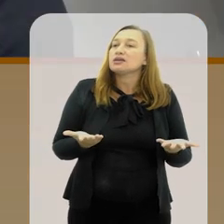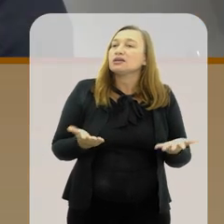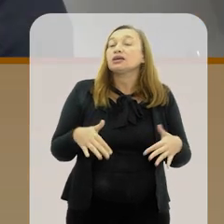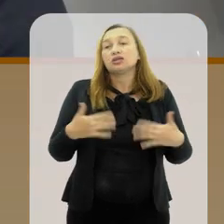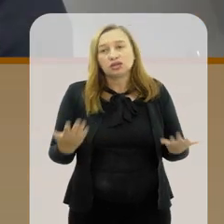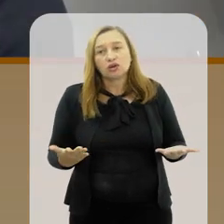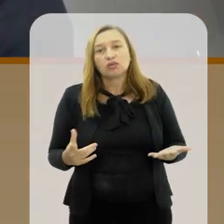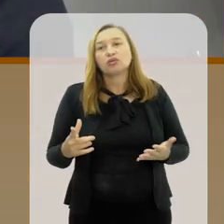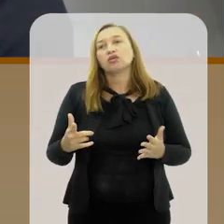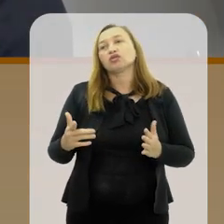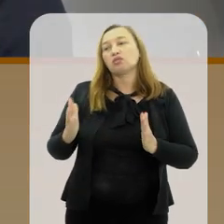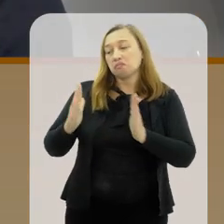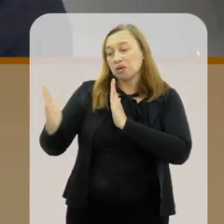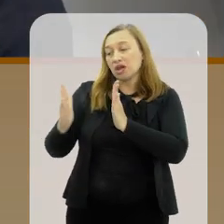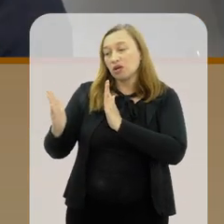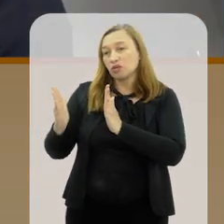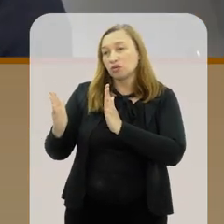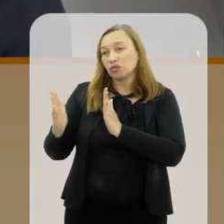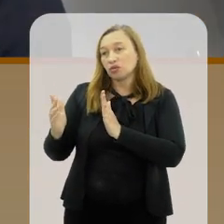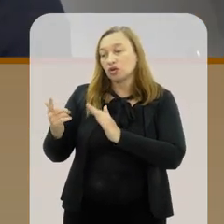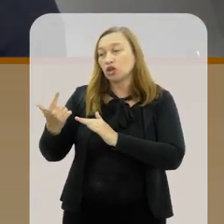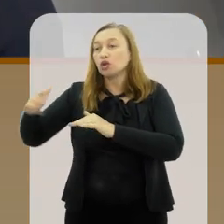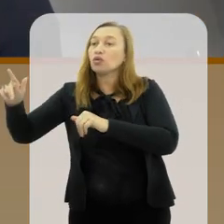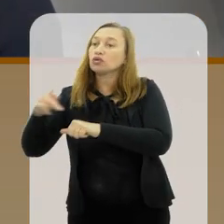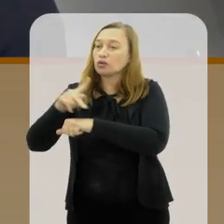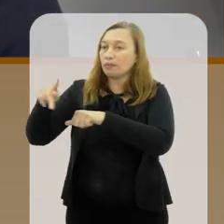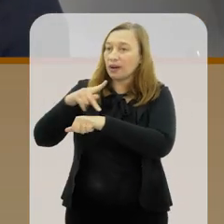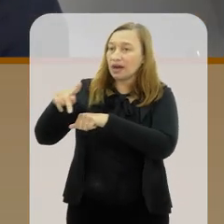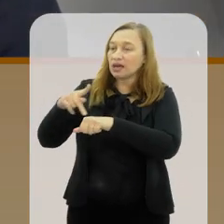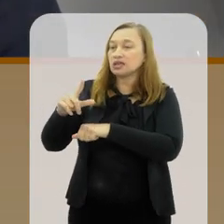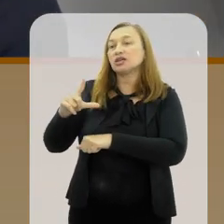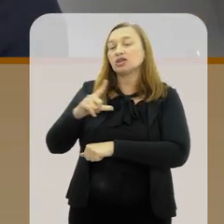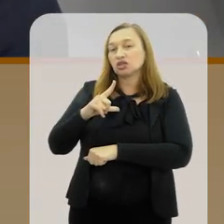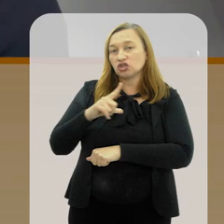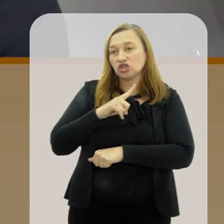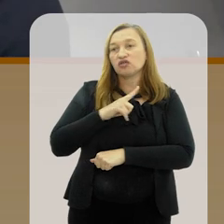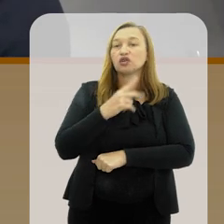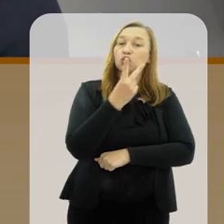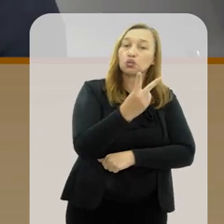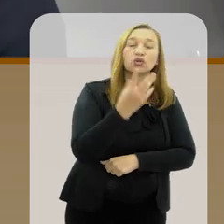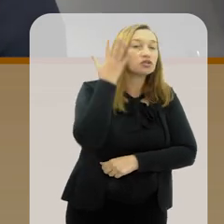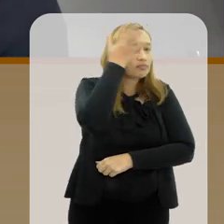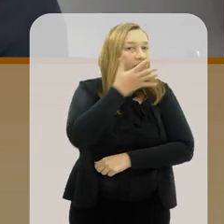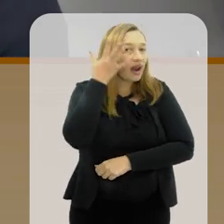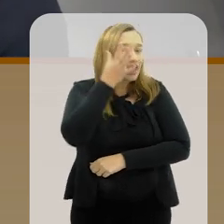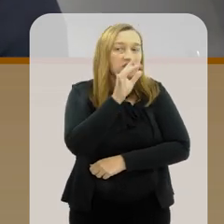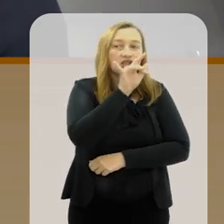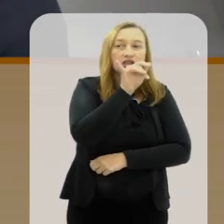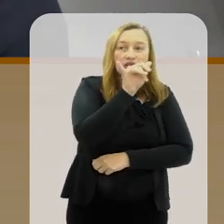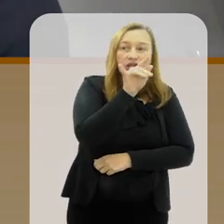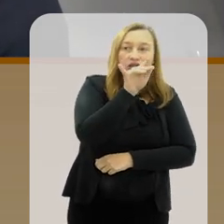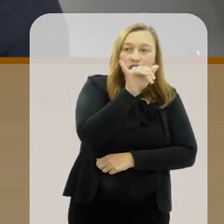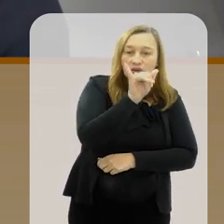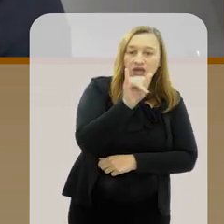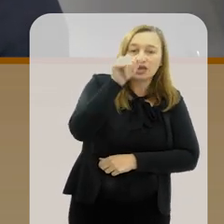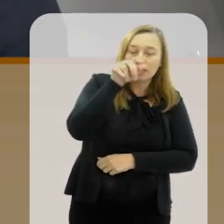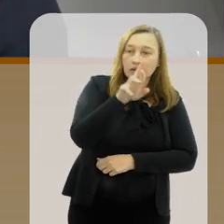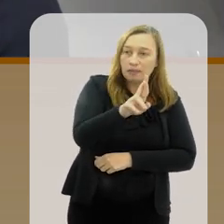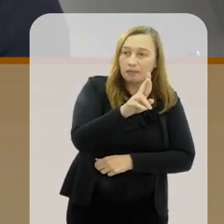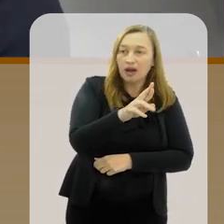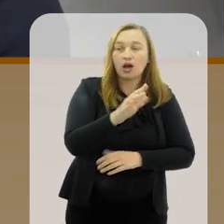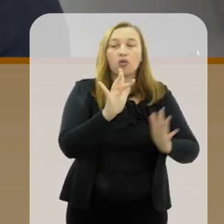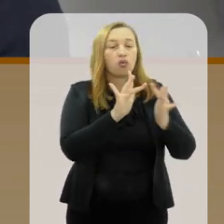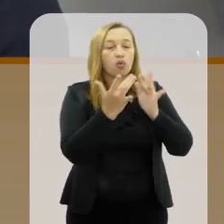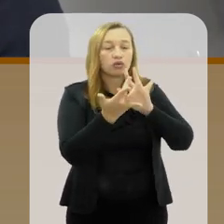É basicamente isso. Então, eu tive o tempo lá. dei duas palestras no IMPA. Eu tive contato com alguns estudantes.